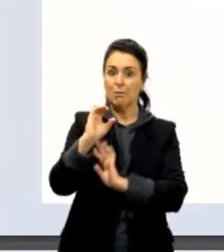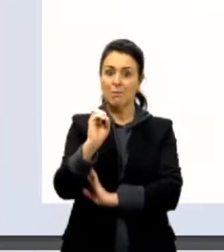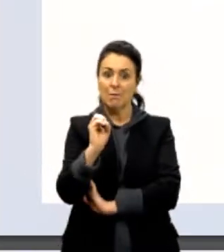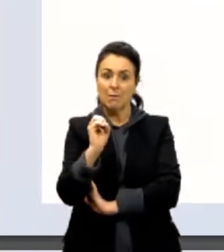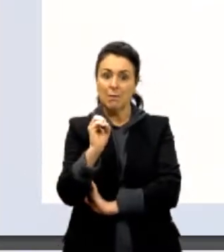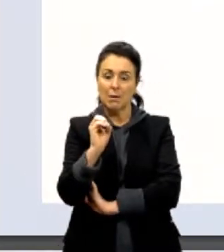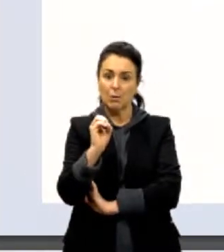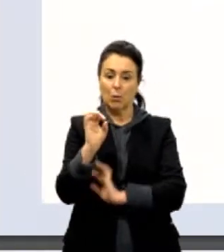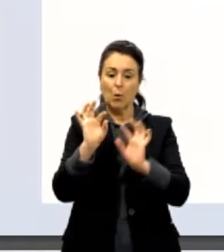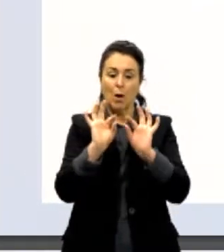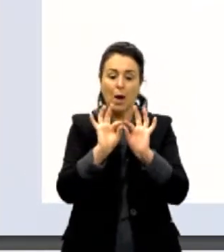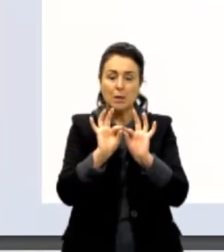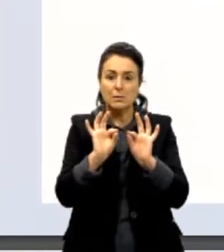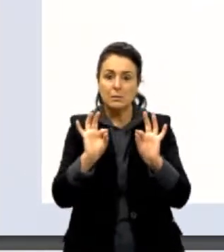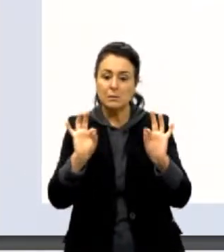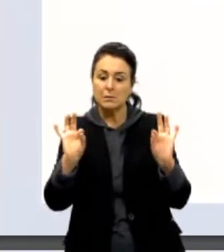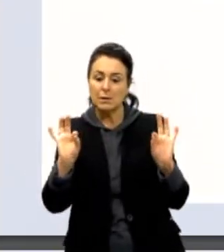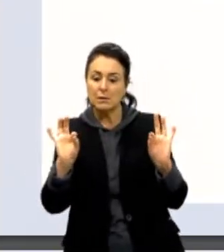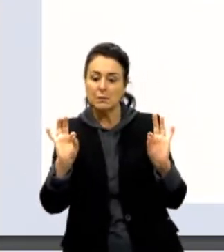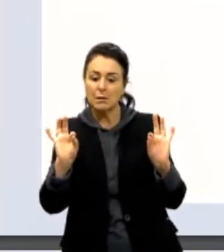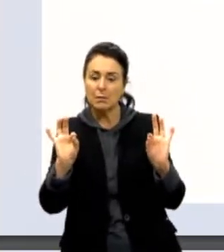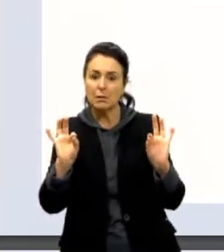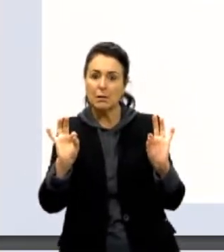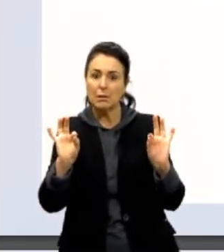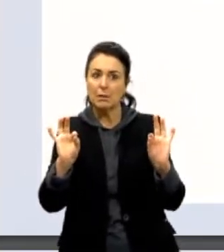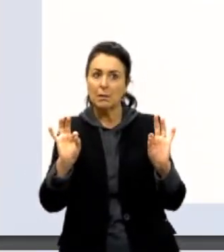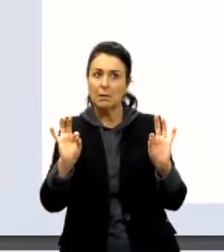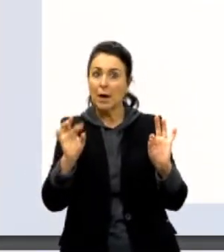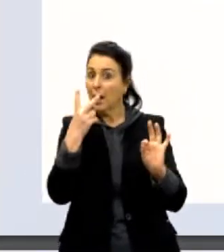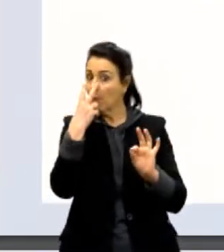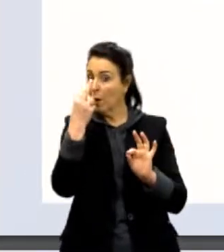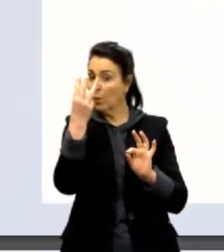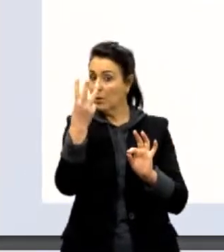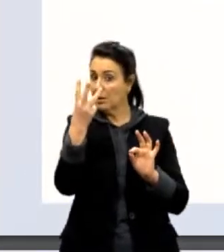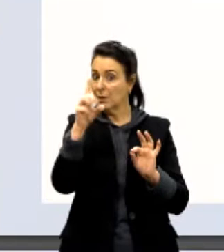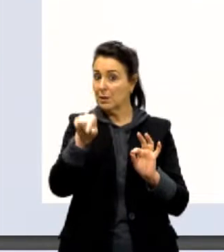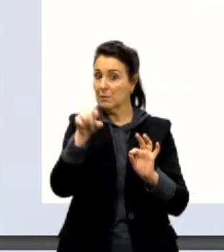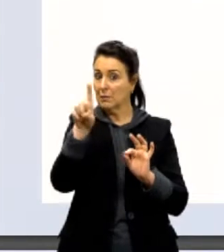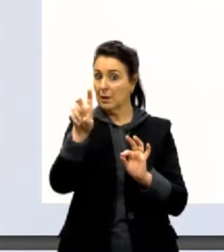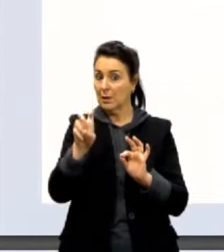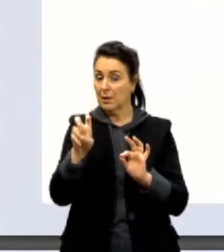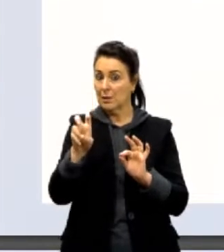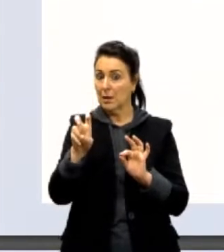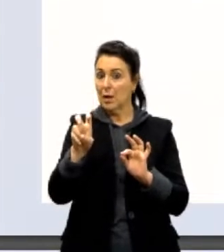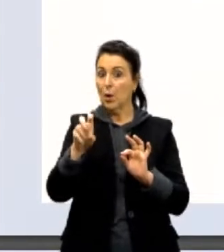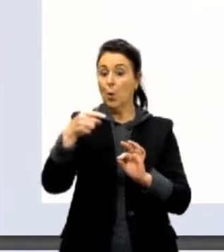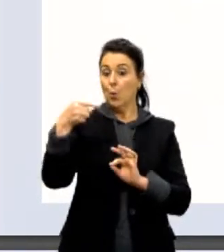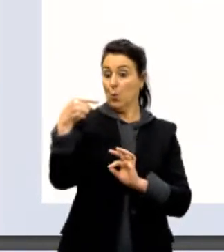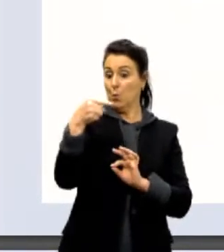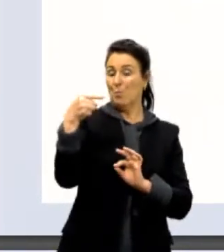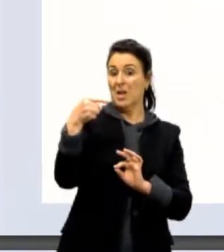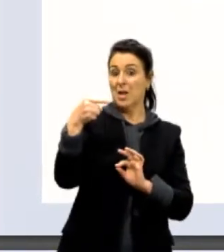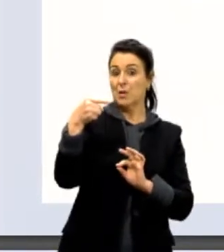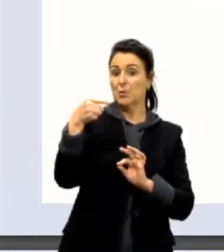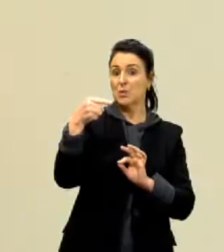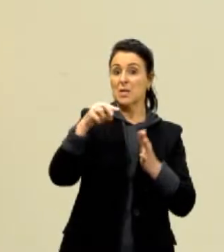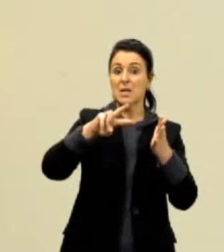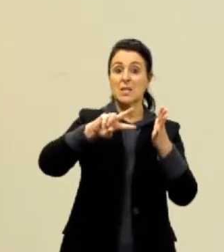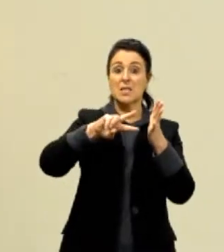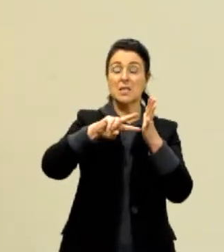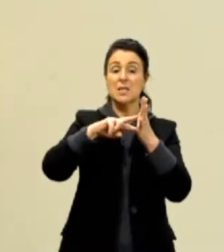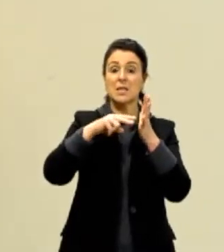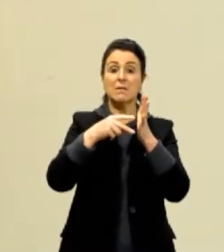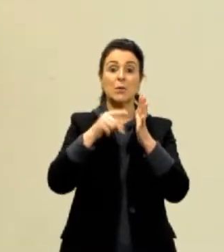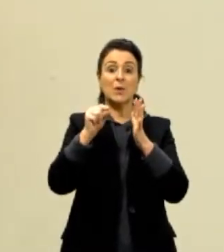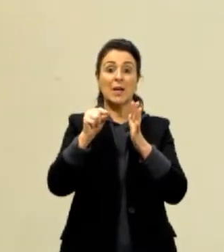Essa distância, no caso, vale 3,15. O sinal de menos só te diz que está à esquerda do zero,